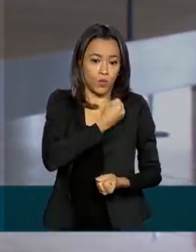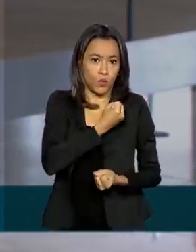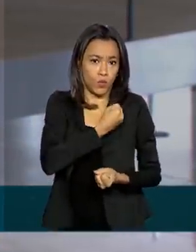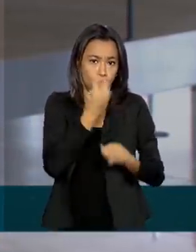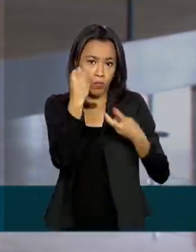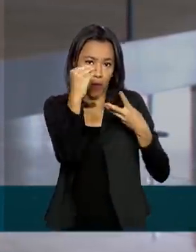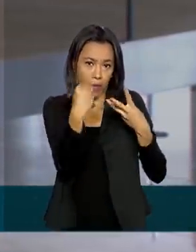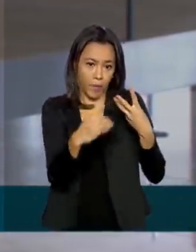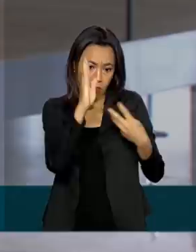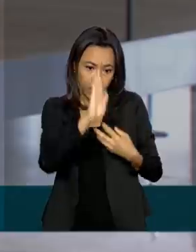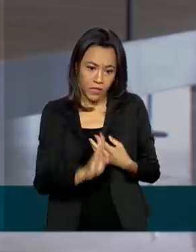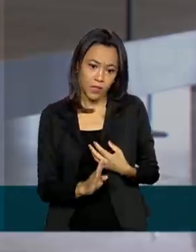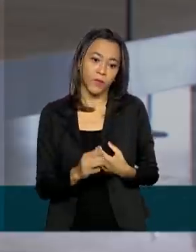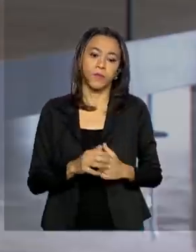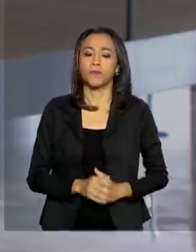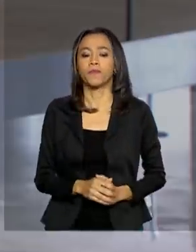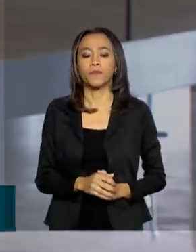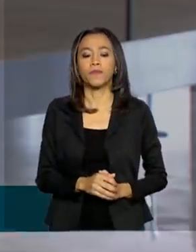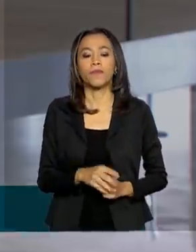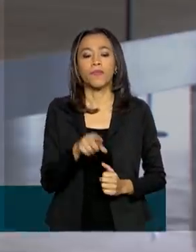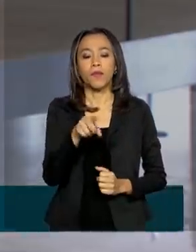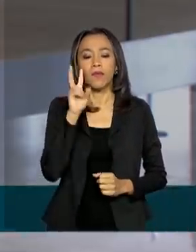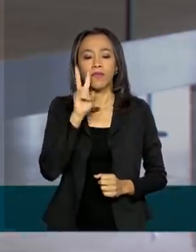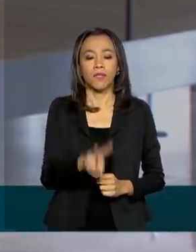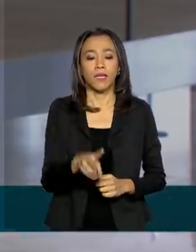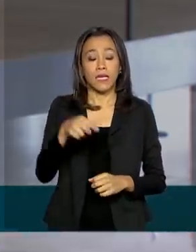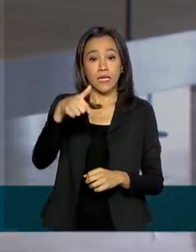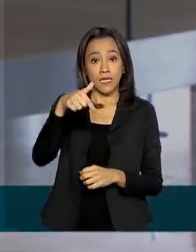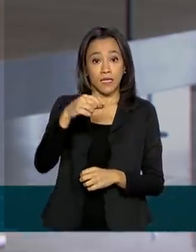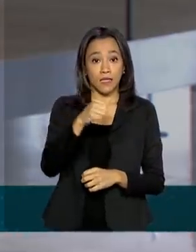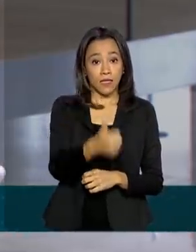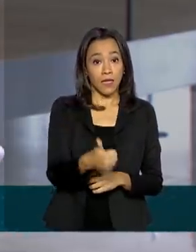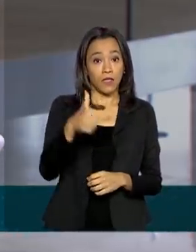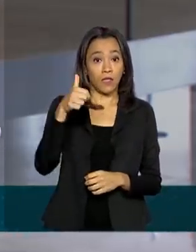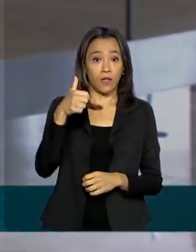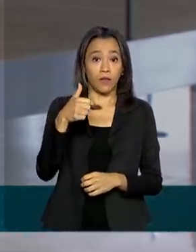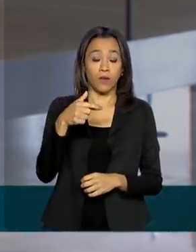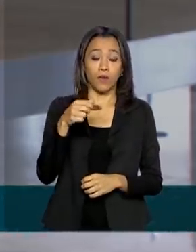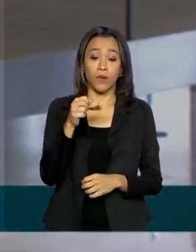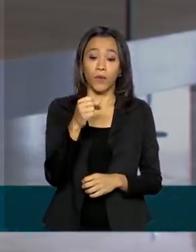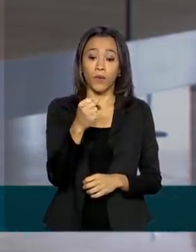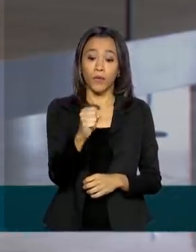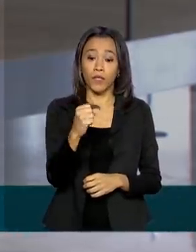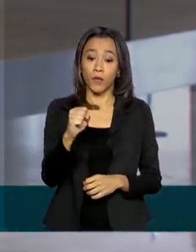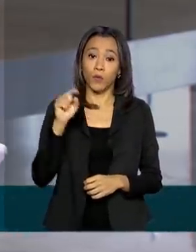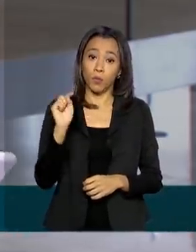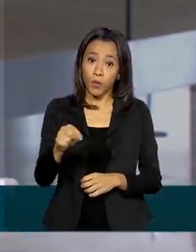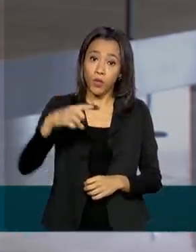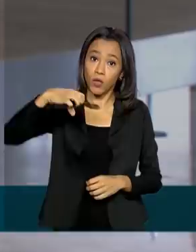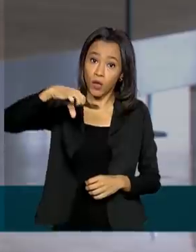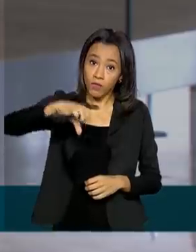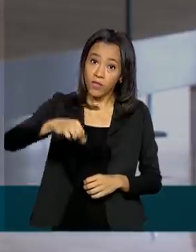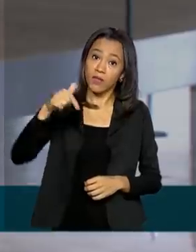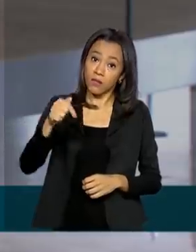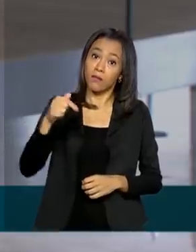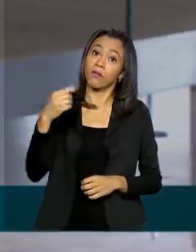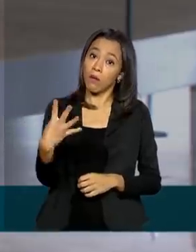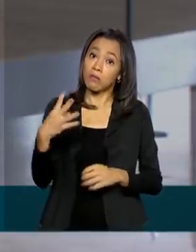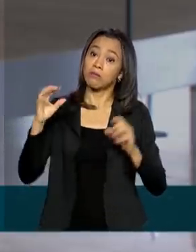da doença aqui no país, da Covid-19. São 188.974